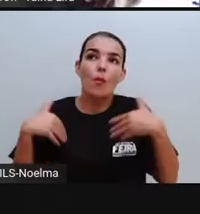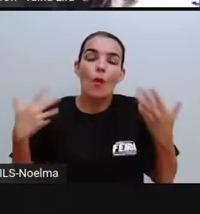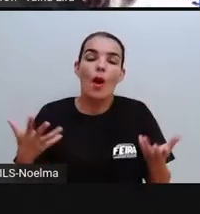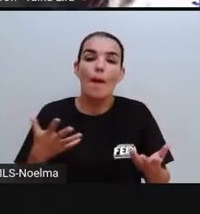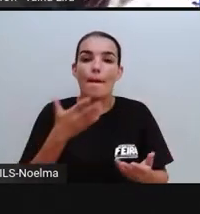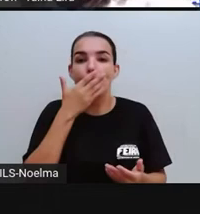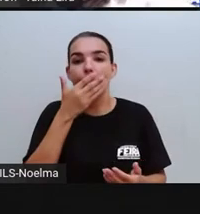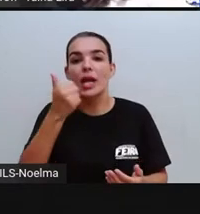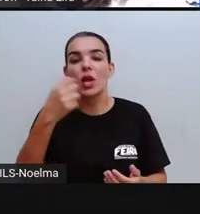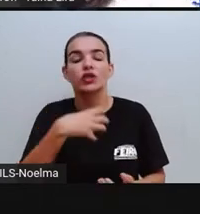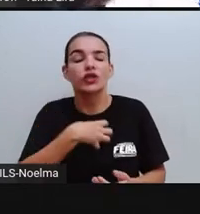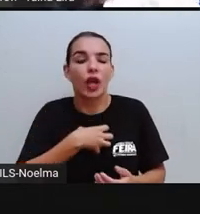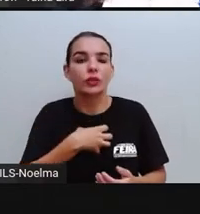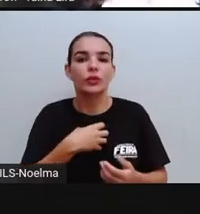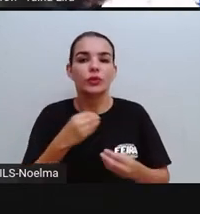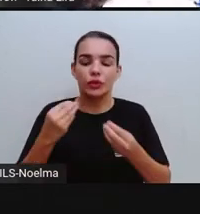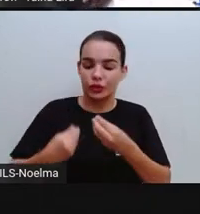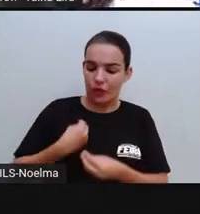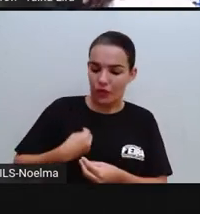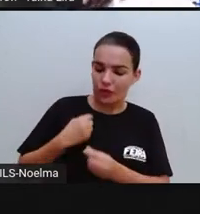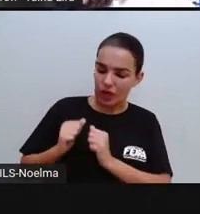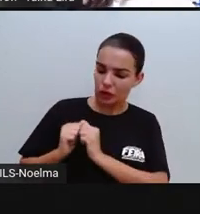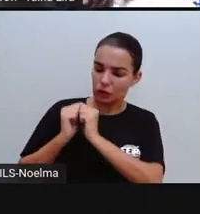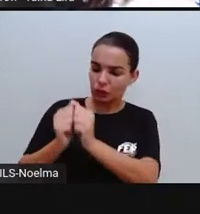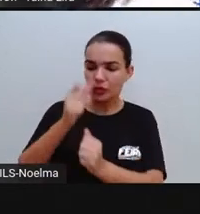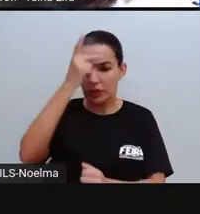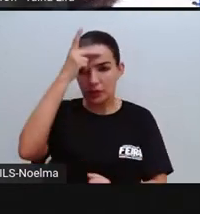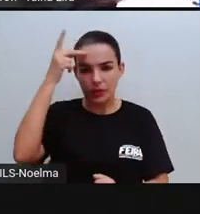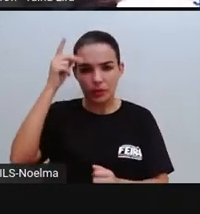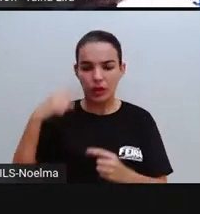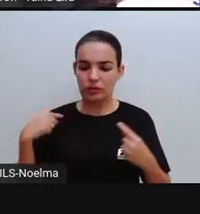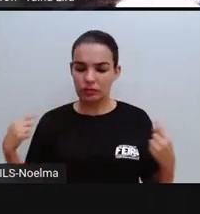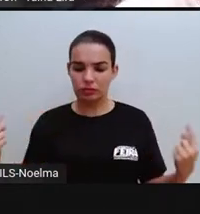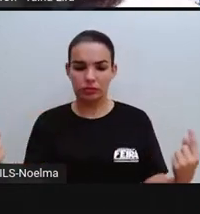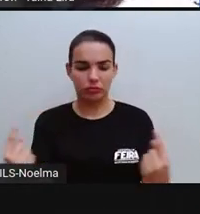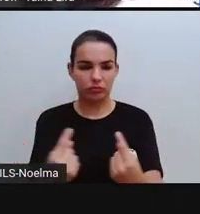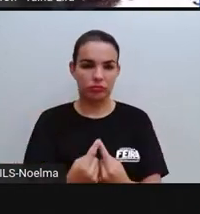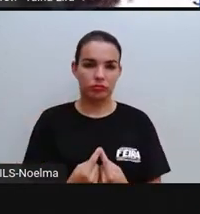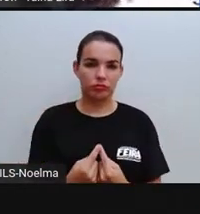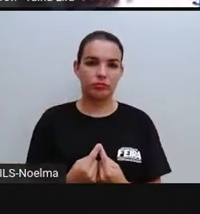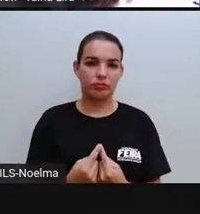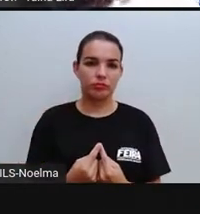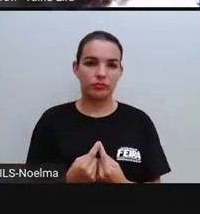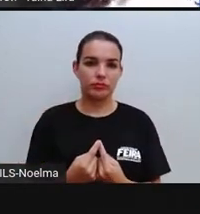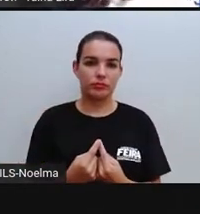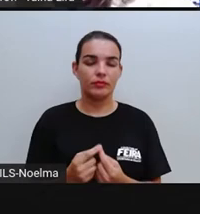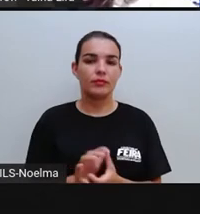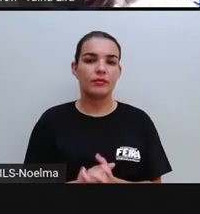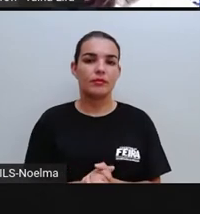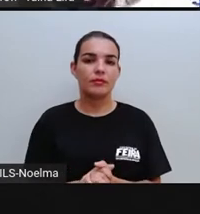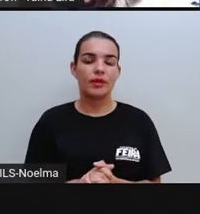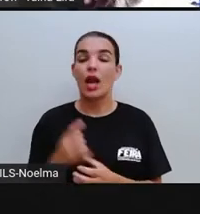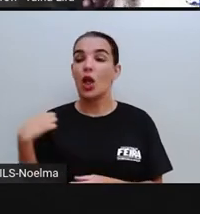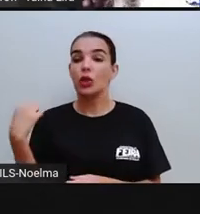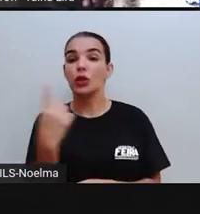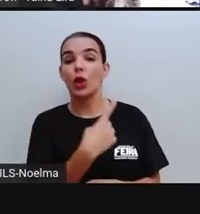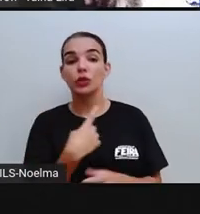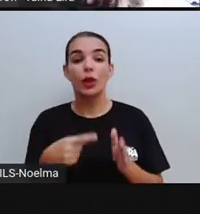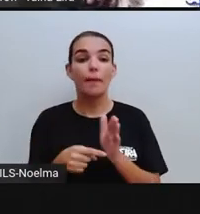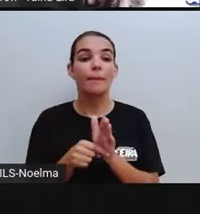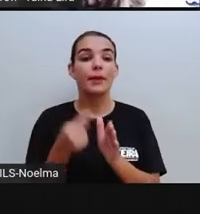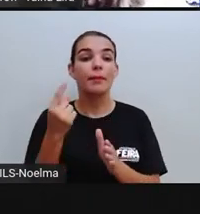com as pessoas que estão comigo? O nosso primeiro grupo de convivência